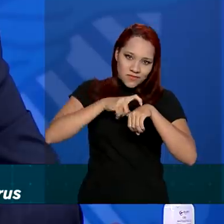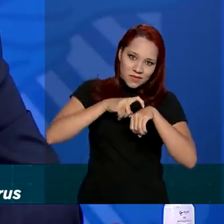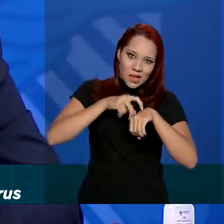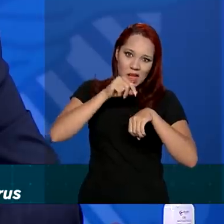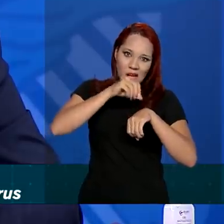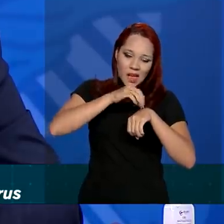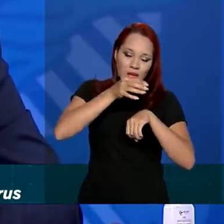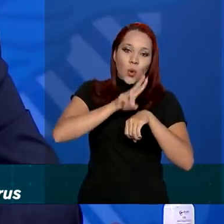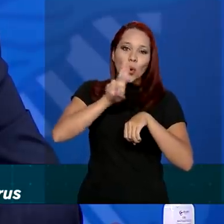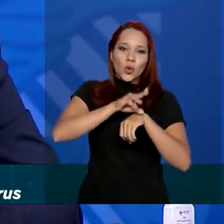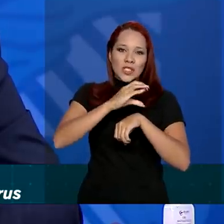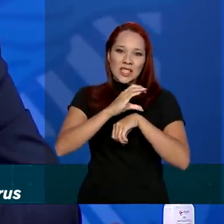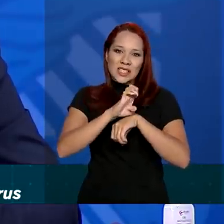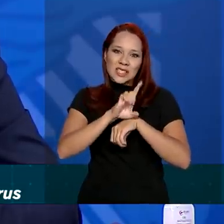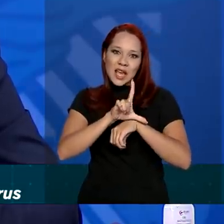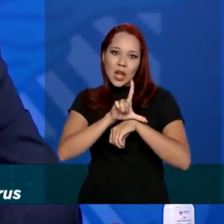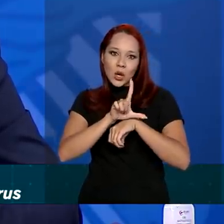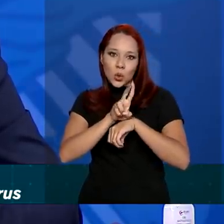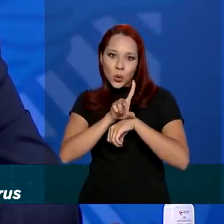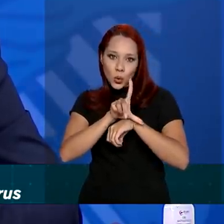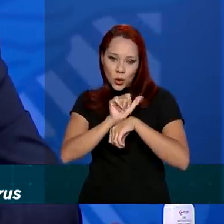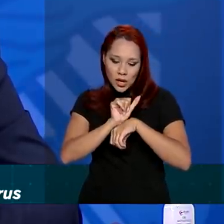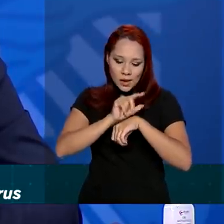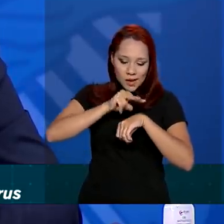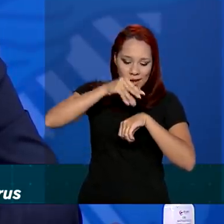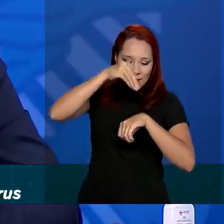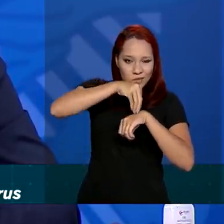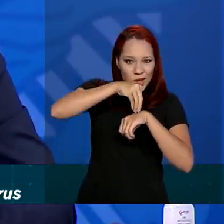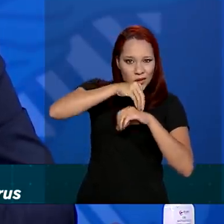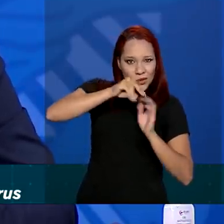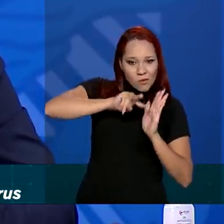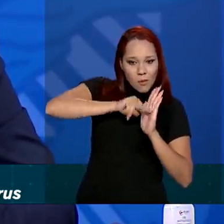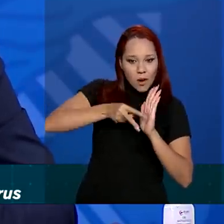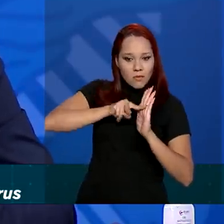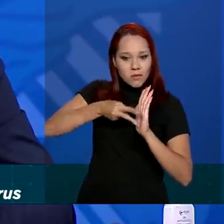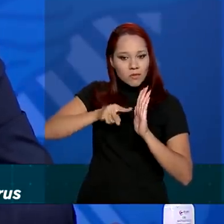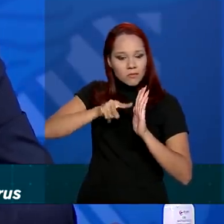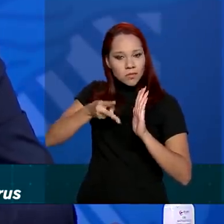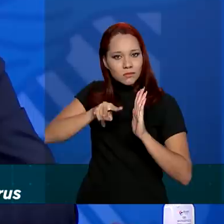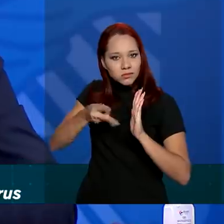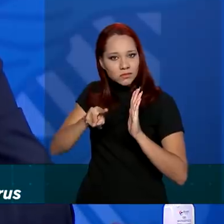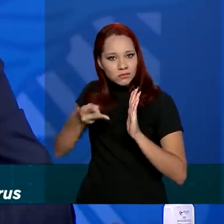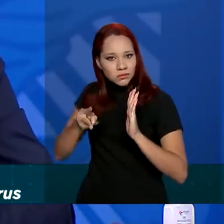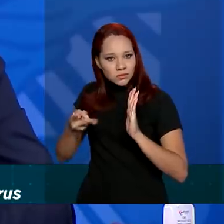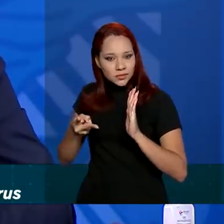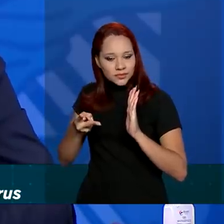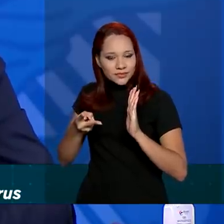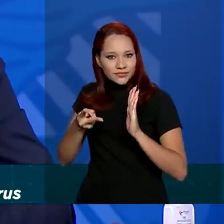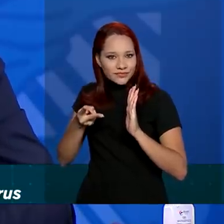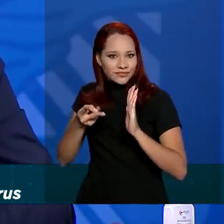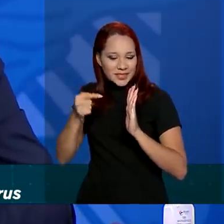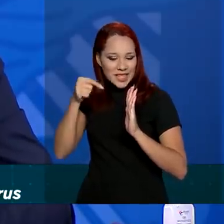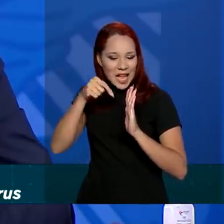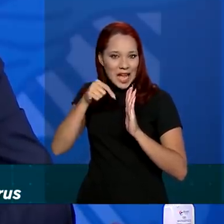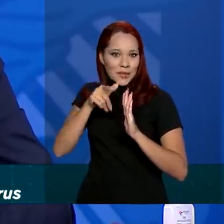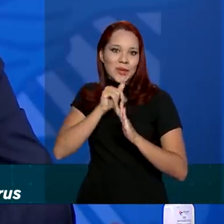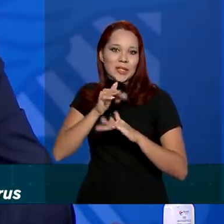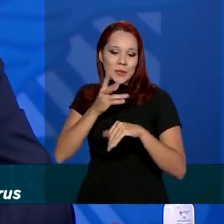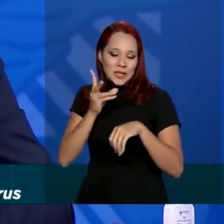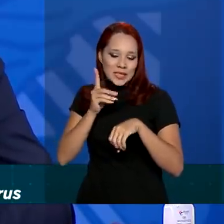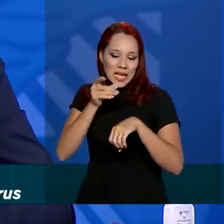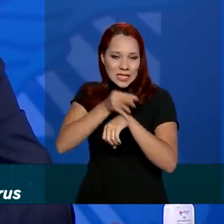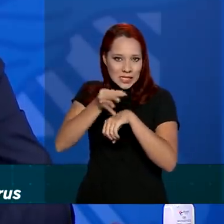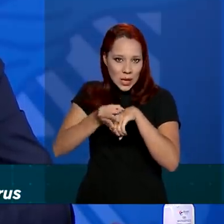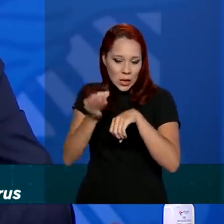E aí ele, vamos dizer assim, ele utiliza a célula, coloca a sua informação